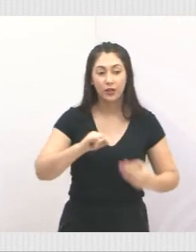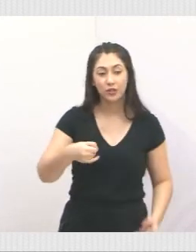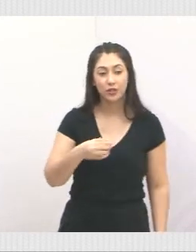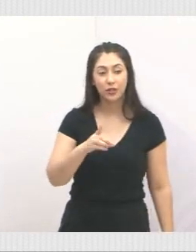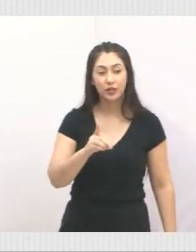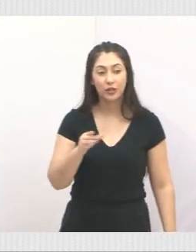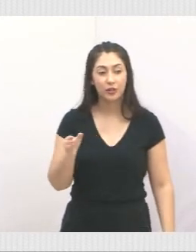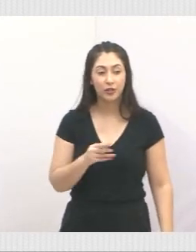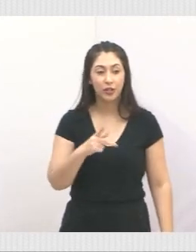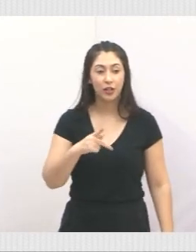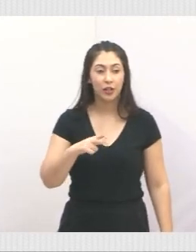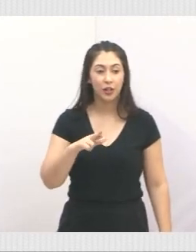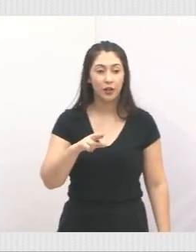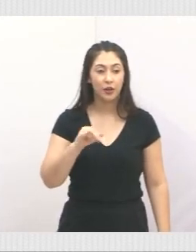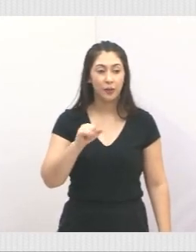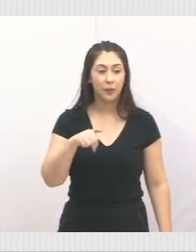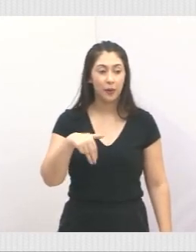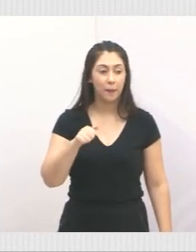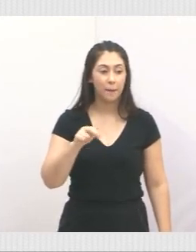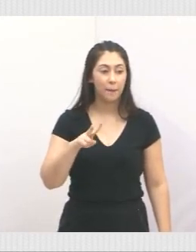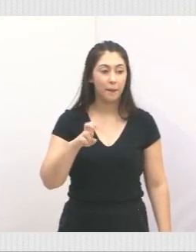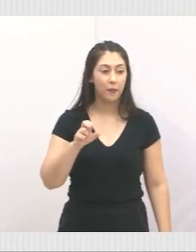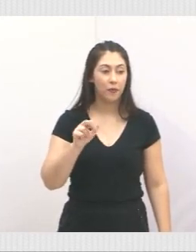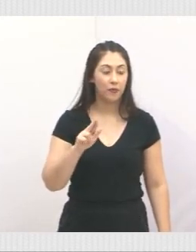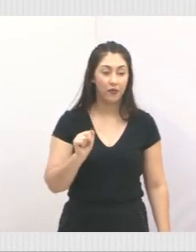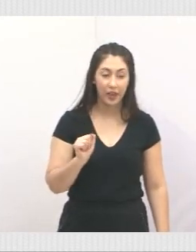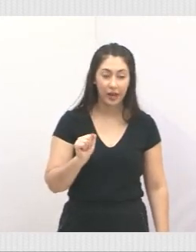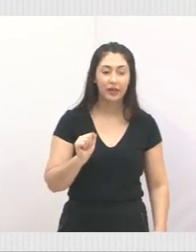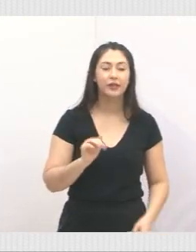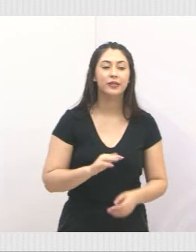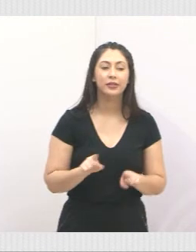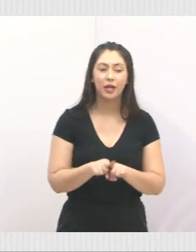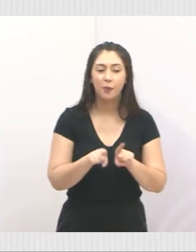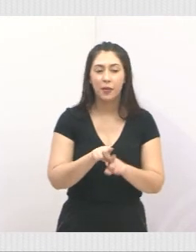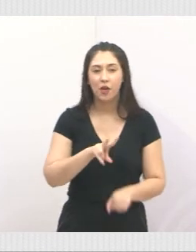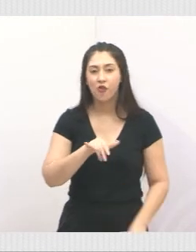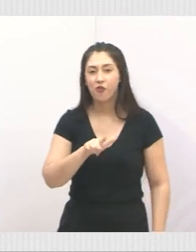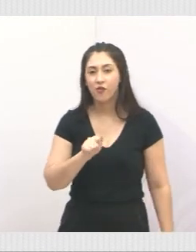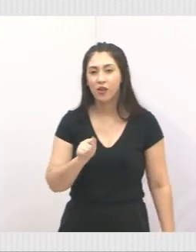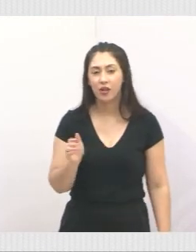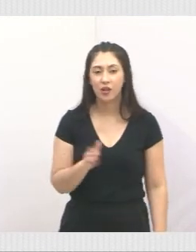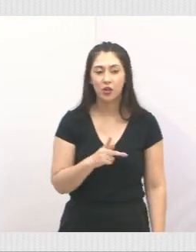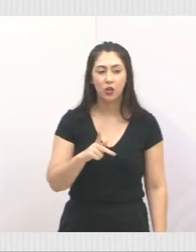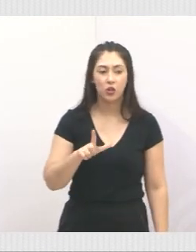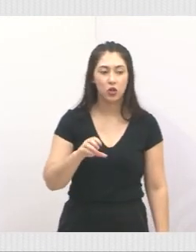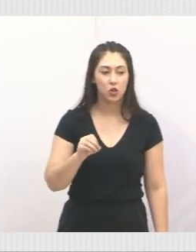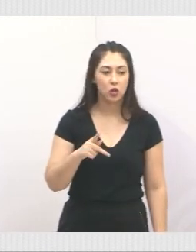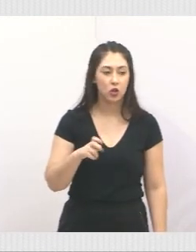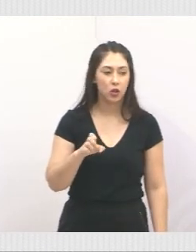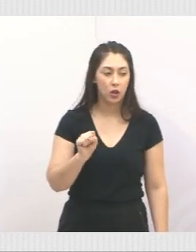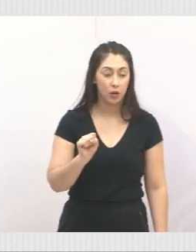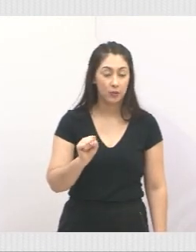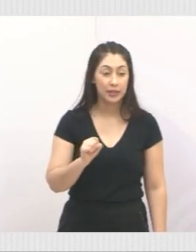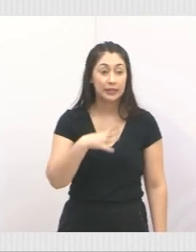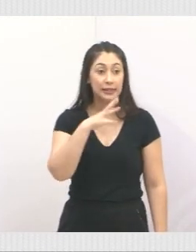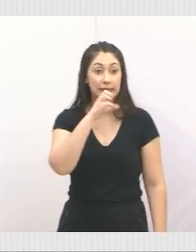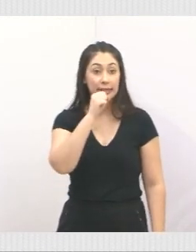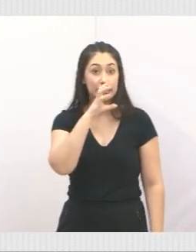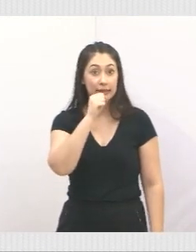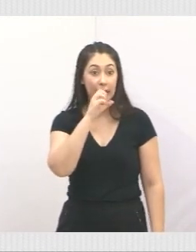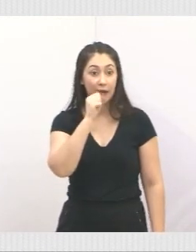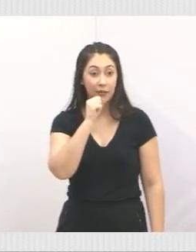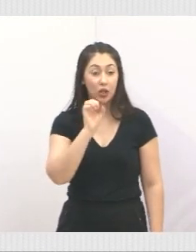moradores do Catatreco, ali na Vila Lopes, que eles estarão aí no sábado.